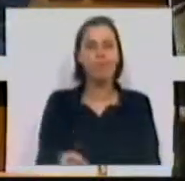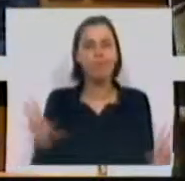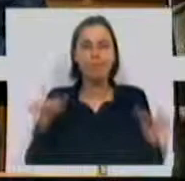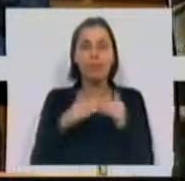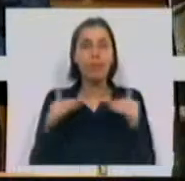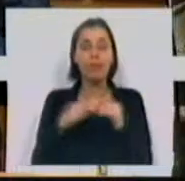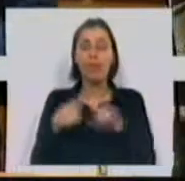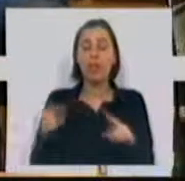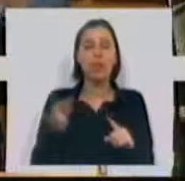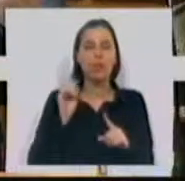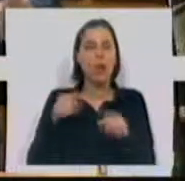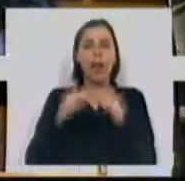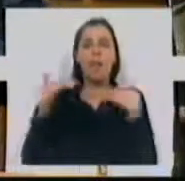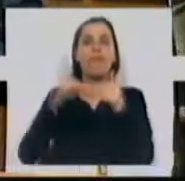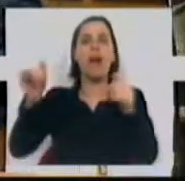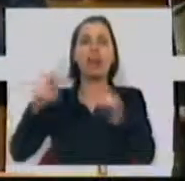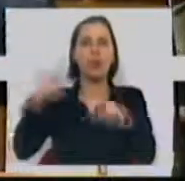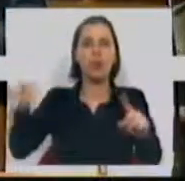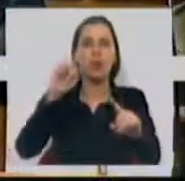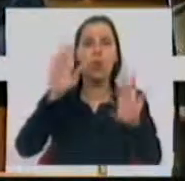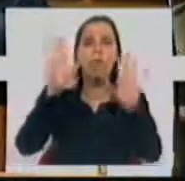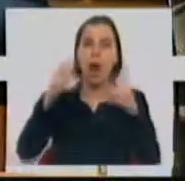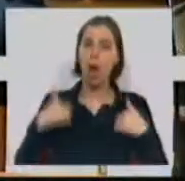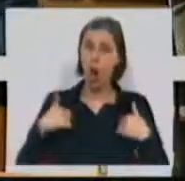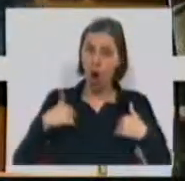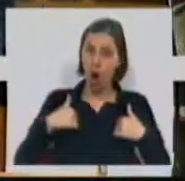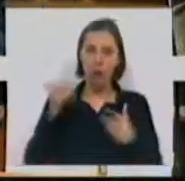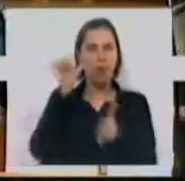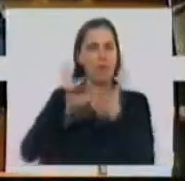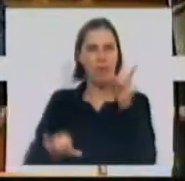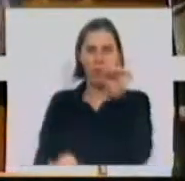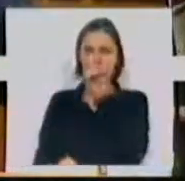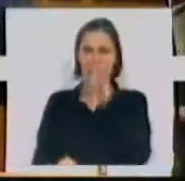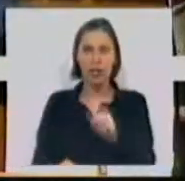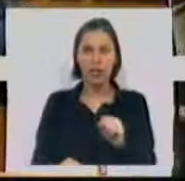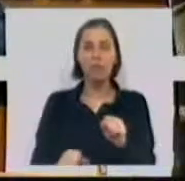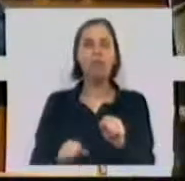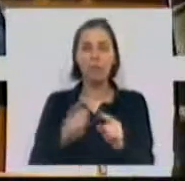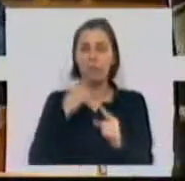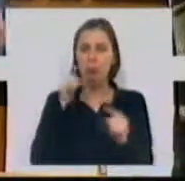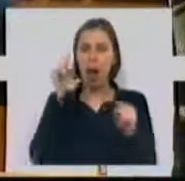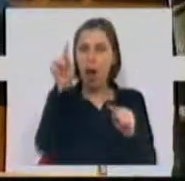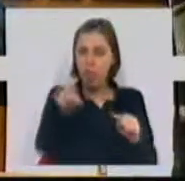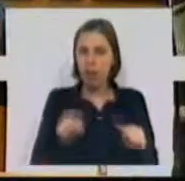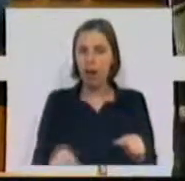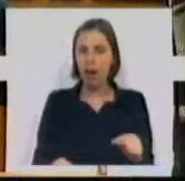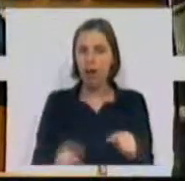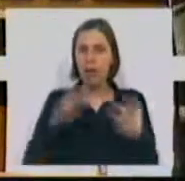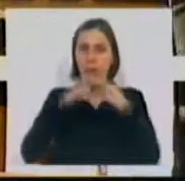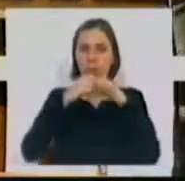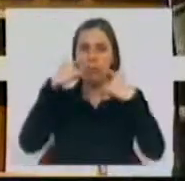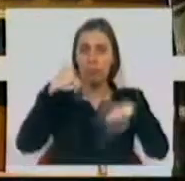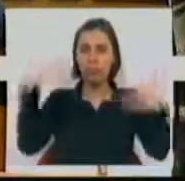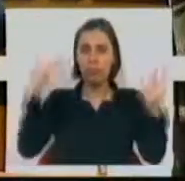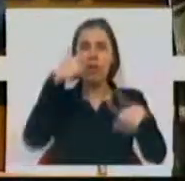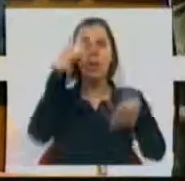estão nessa fase. Já não estão nessa fase. Mas nós não desistiremos de apontar os problemas